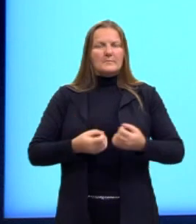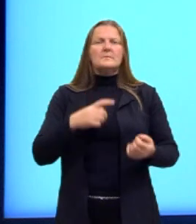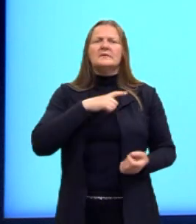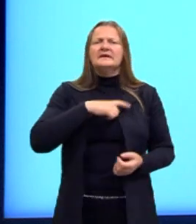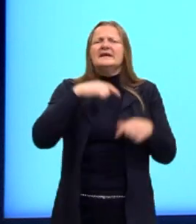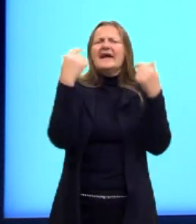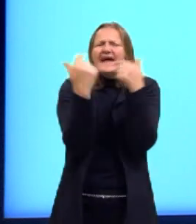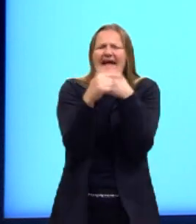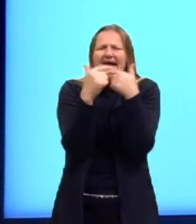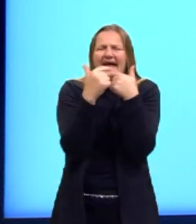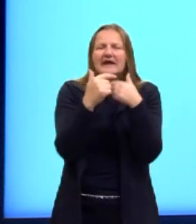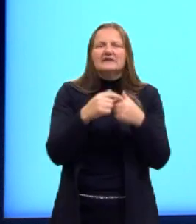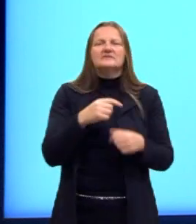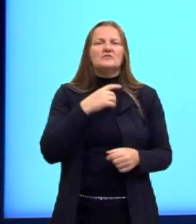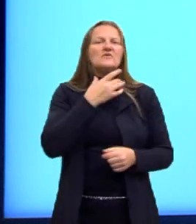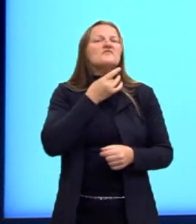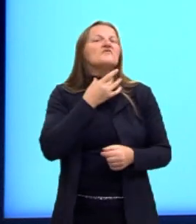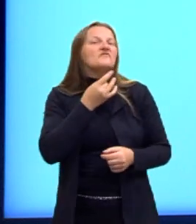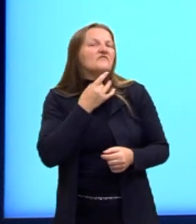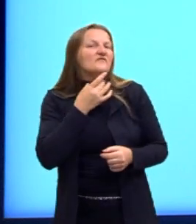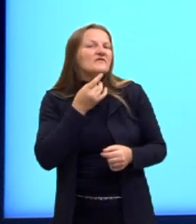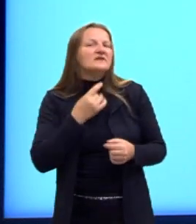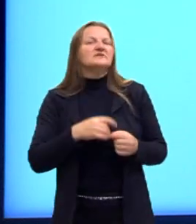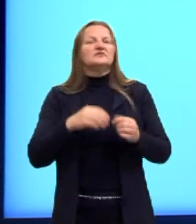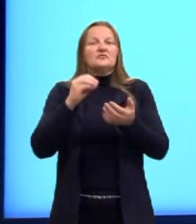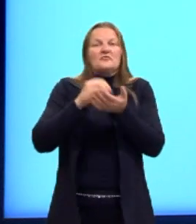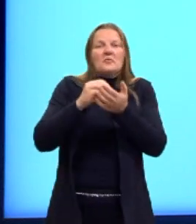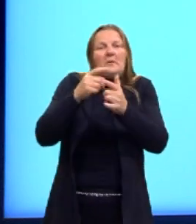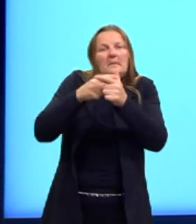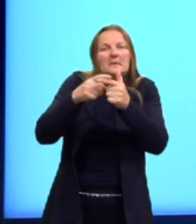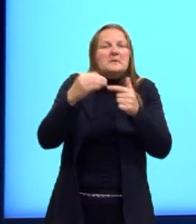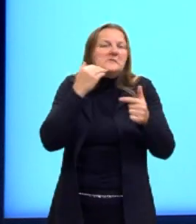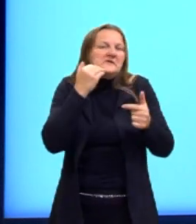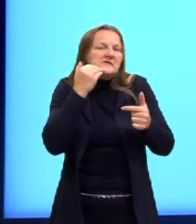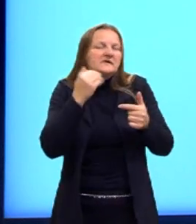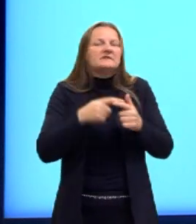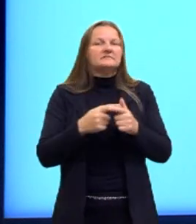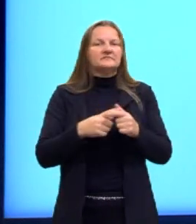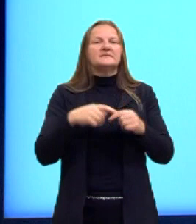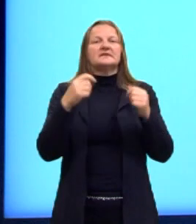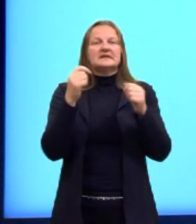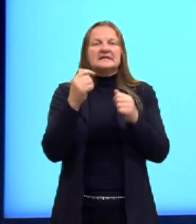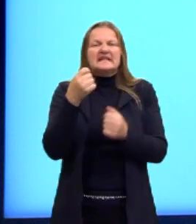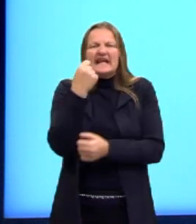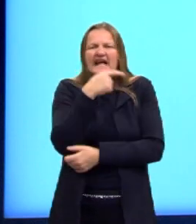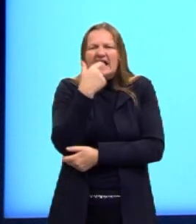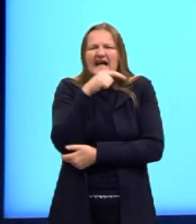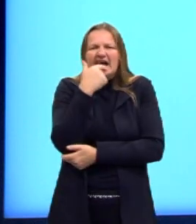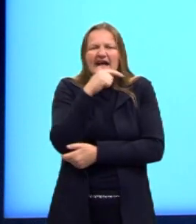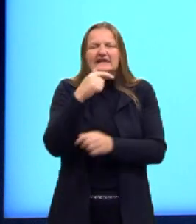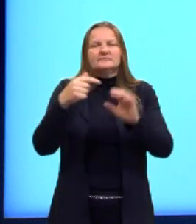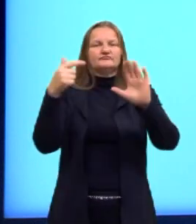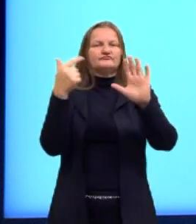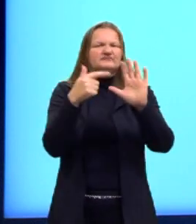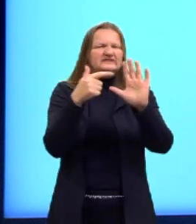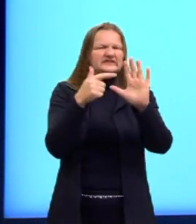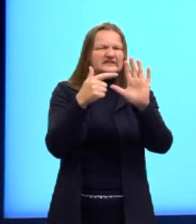ridiculariza os vícios e as imperfeições. Então, a sátira aí como algo que vai rir